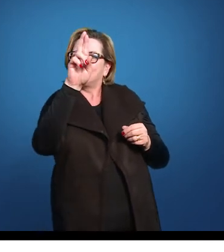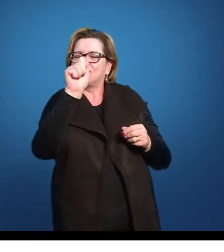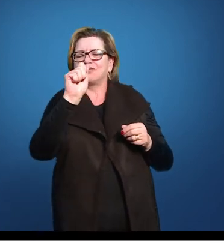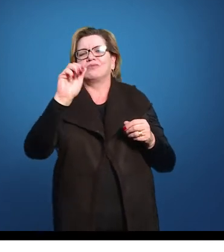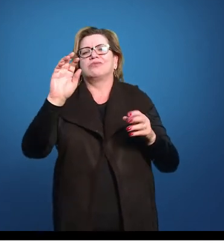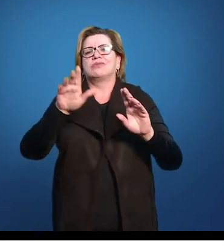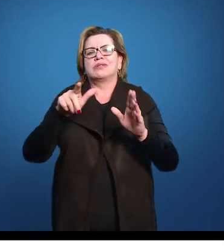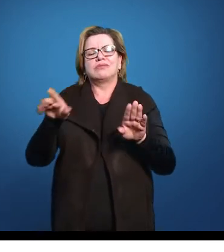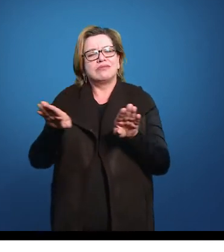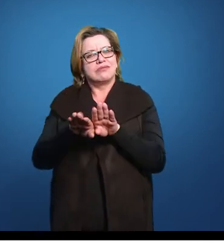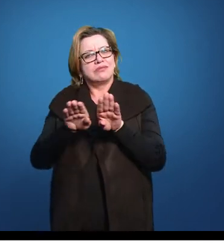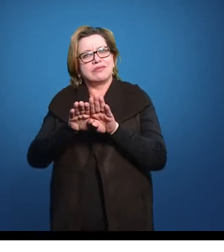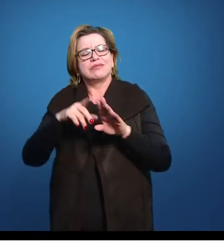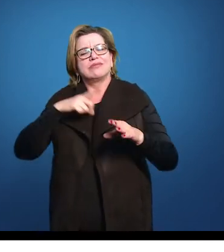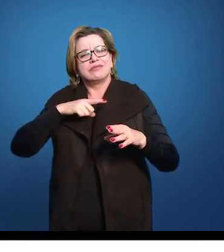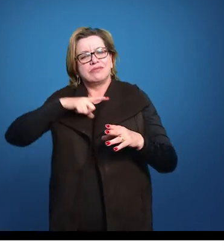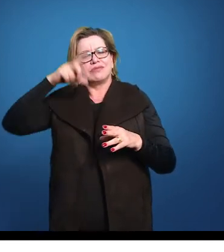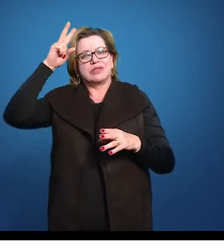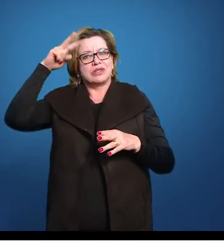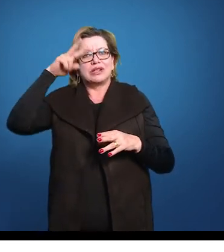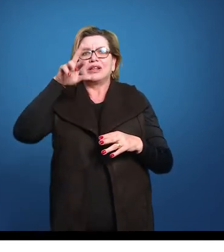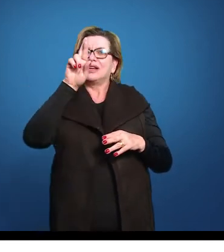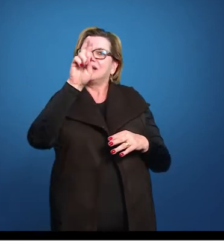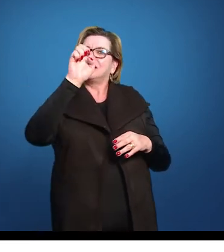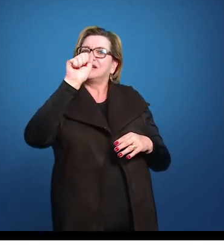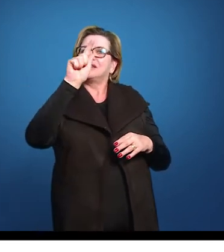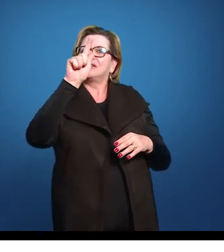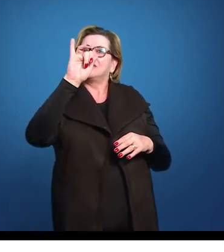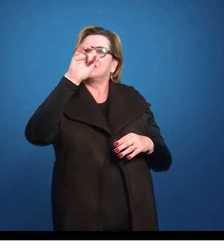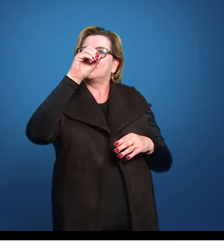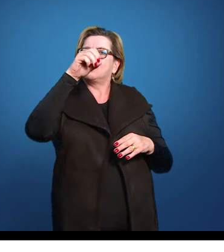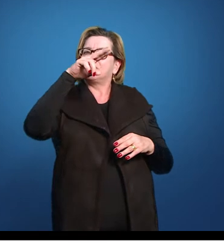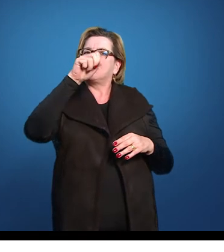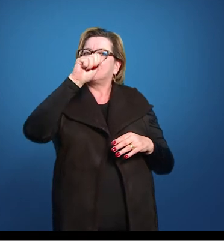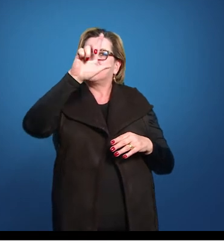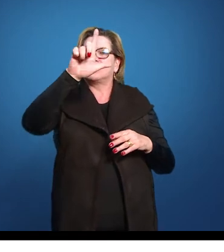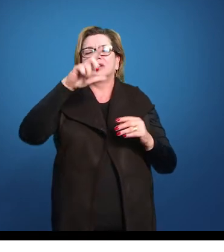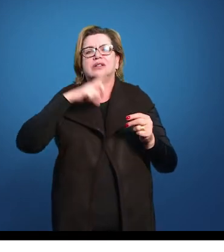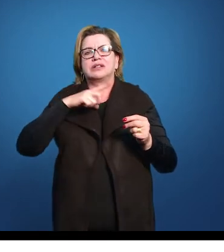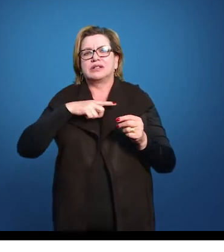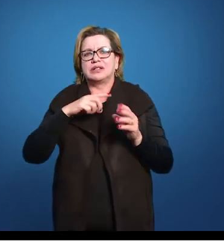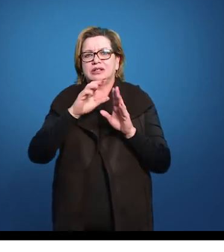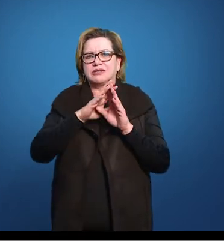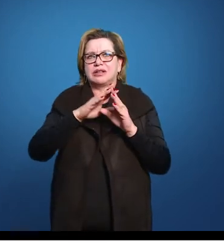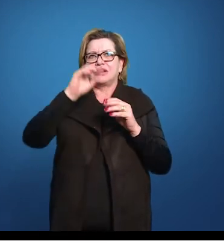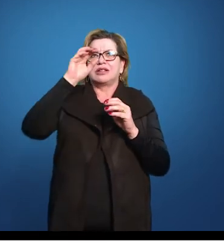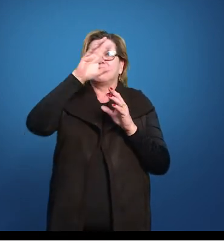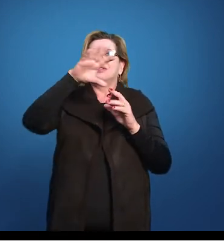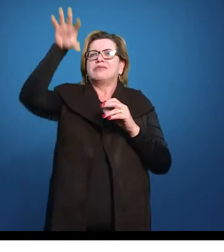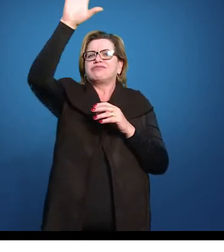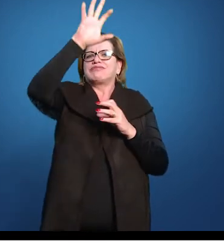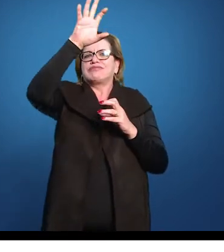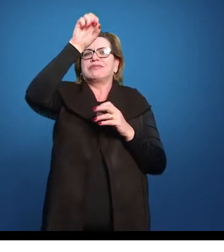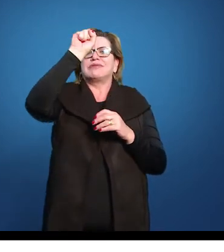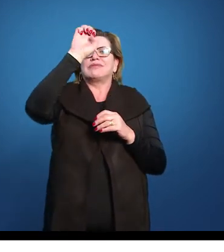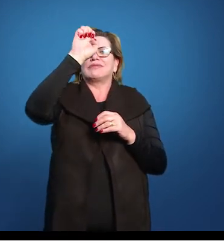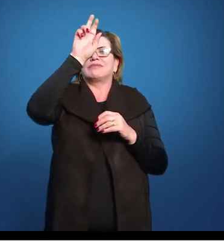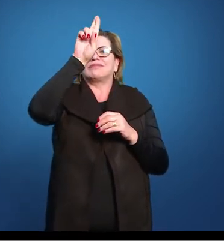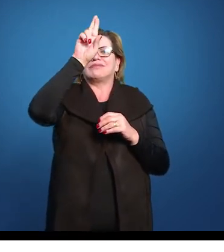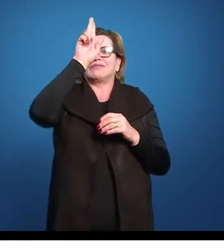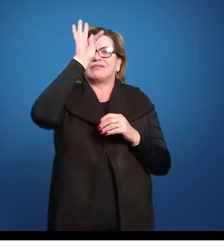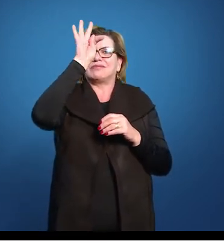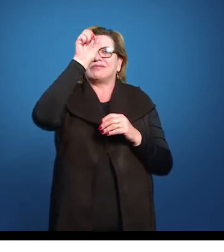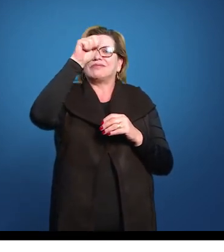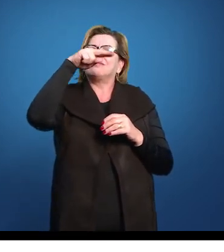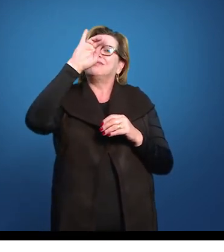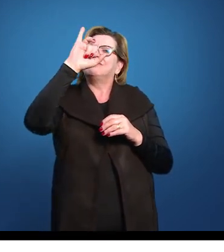prosa regionalista, que a gente vai ter a figura nas duas obras do Sertanejo e do Gaúcho, por exemplo. E ele vai